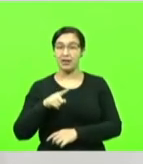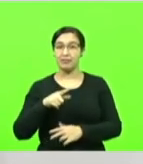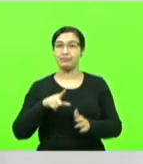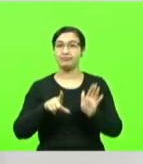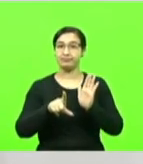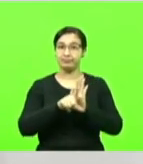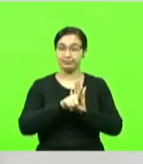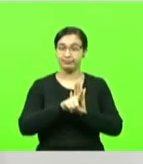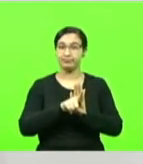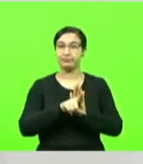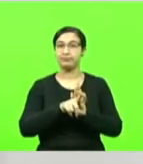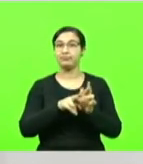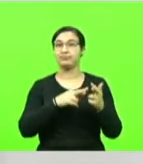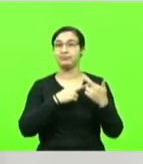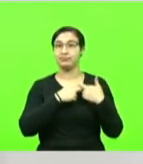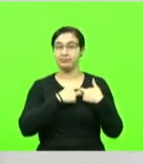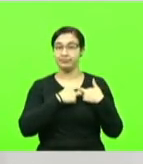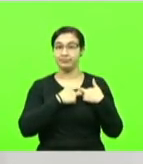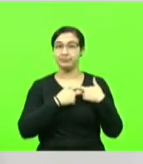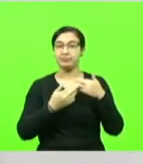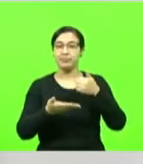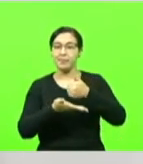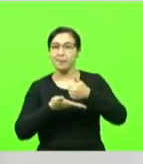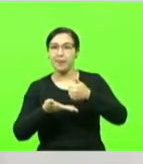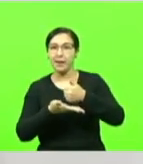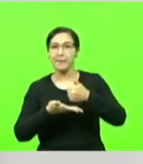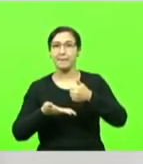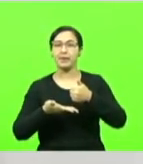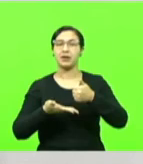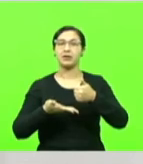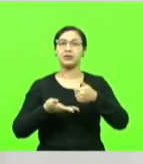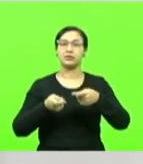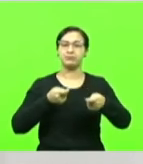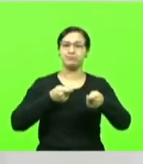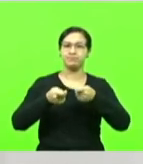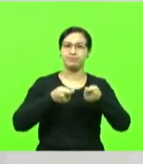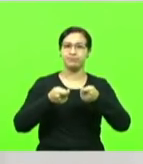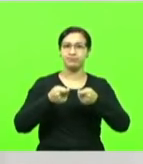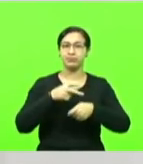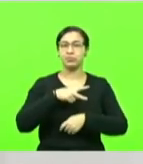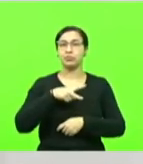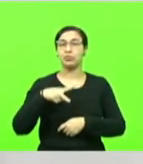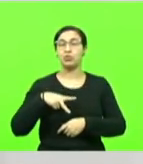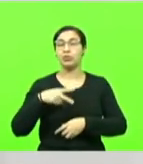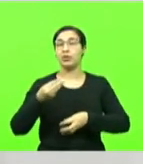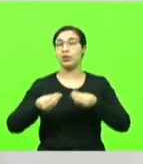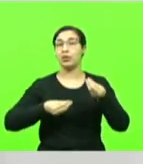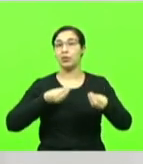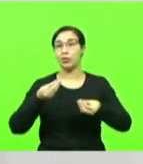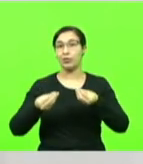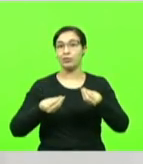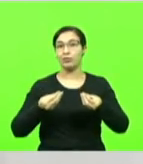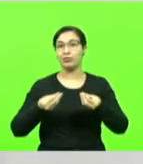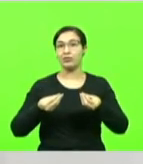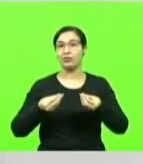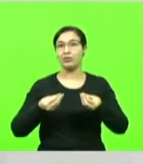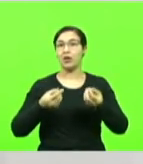Os princípios que norteiam a administração pública, eles rechazam mentira.